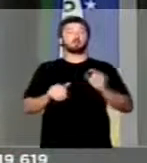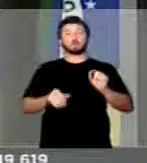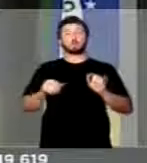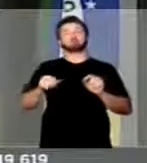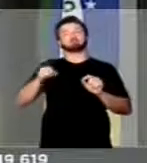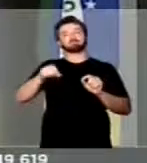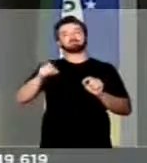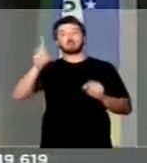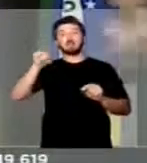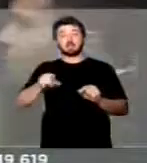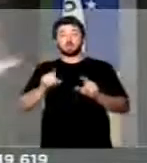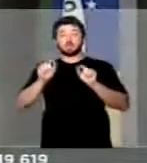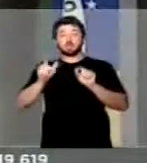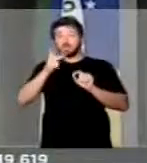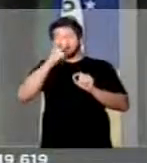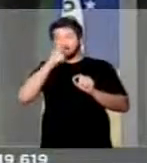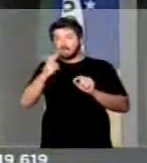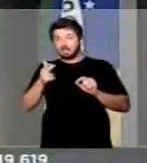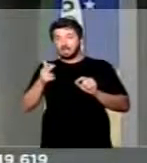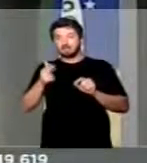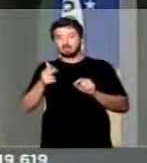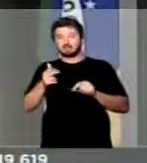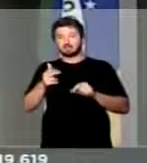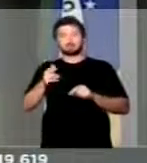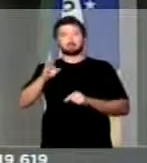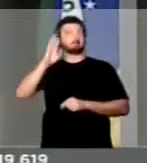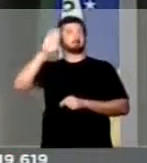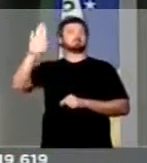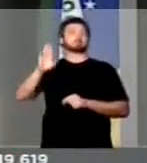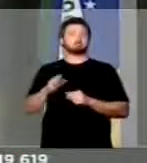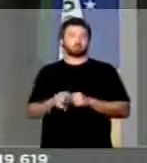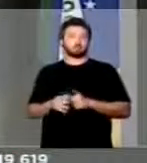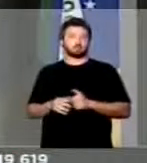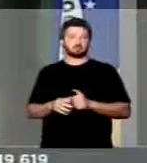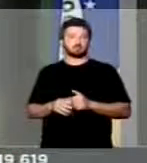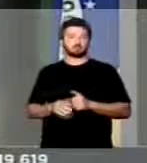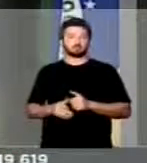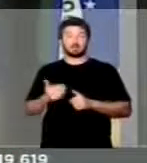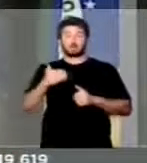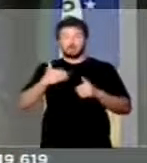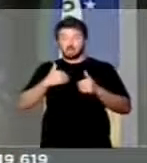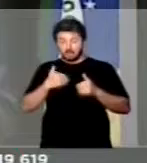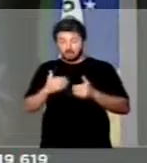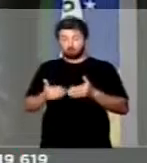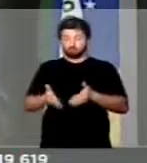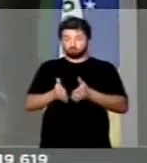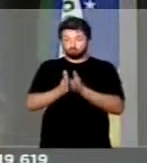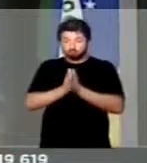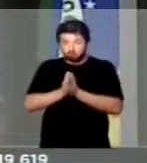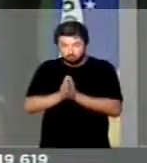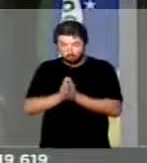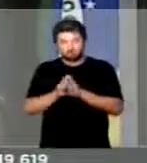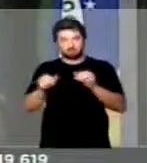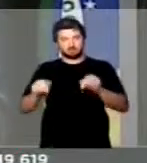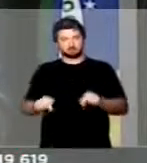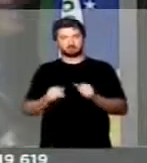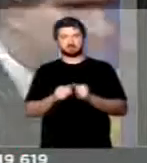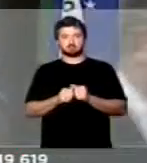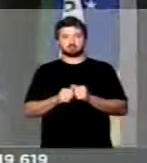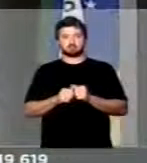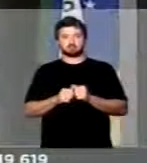por aquilo que se acha prioritário. O meu apelo aqui não é